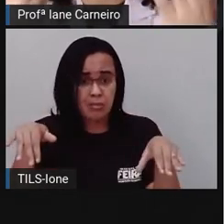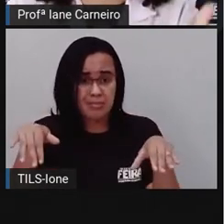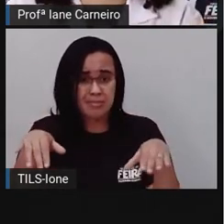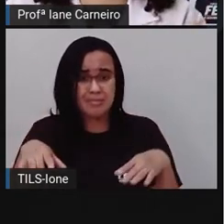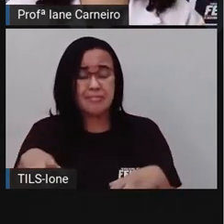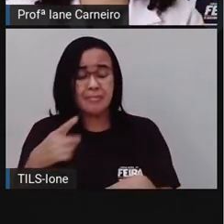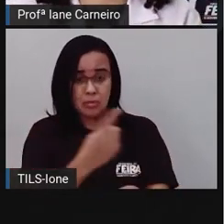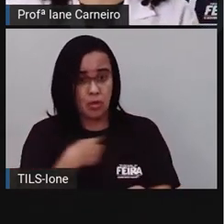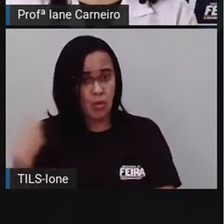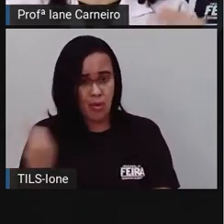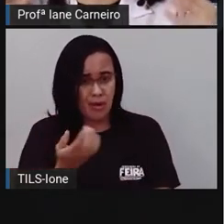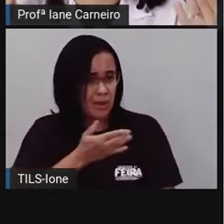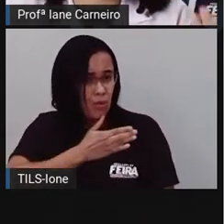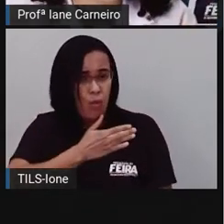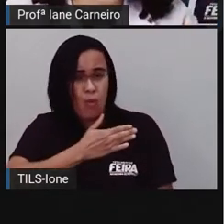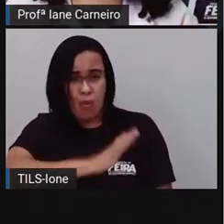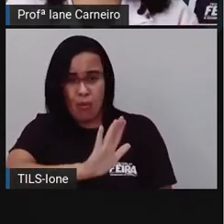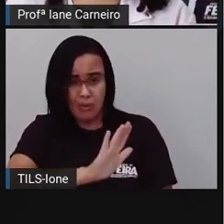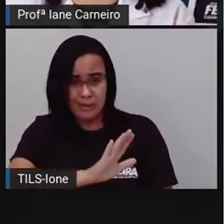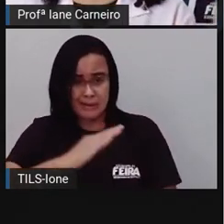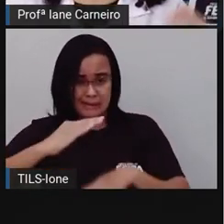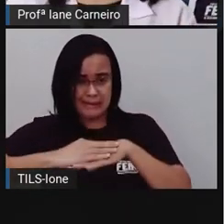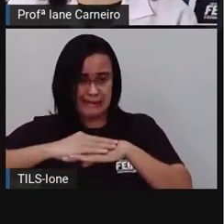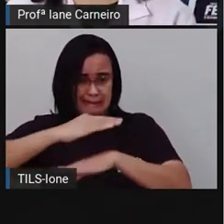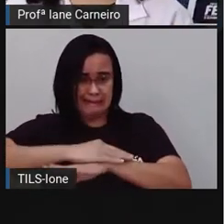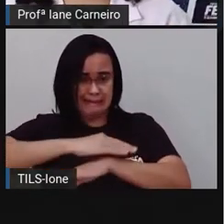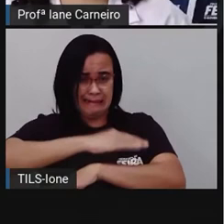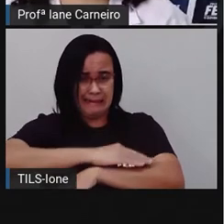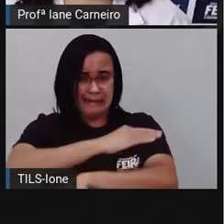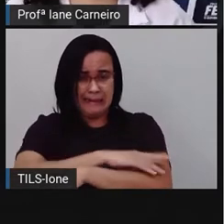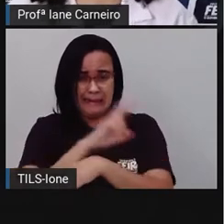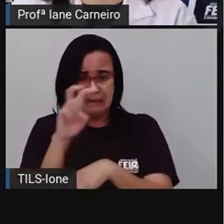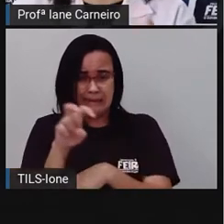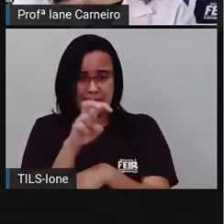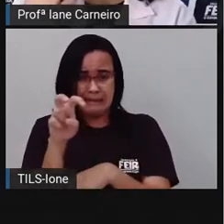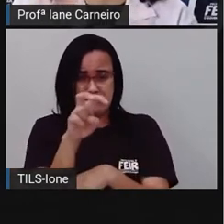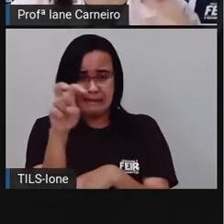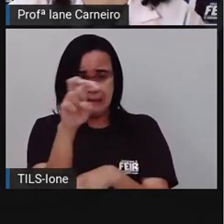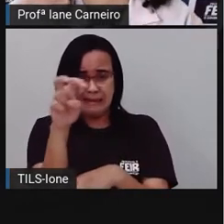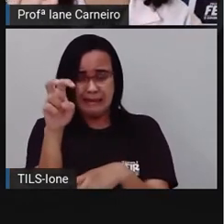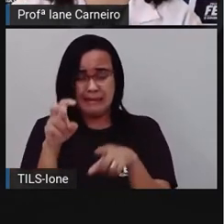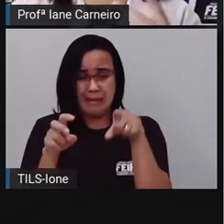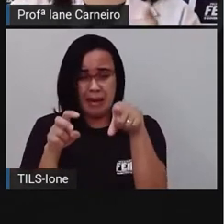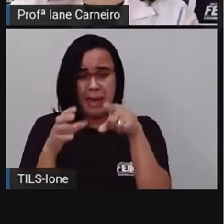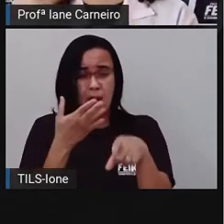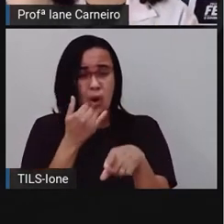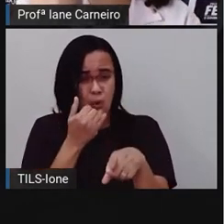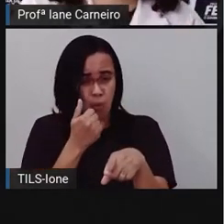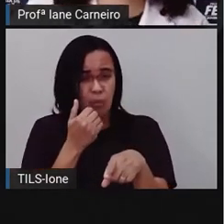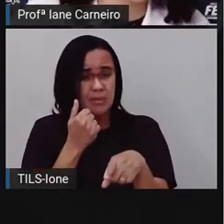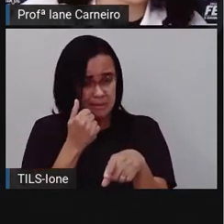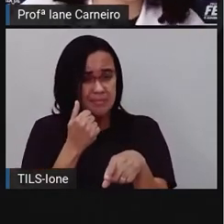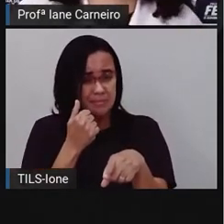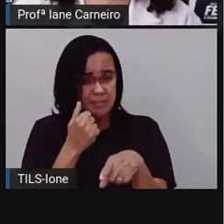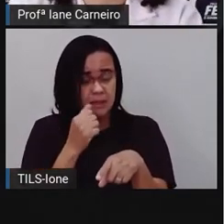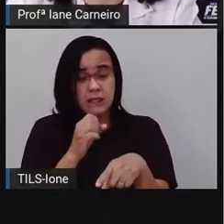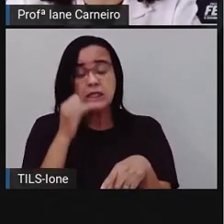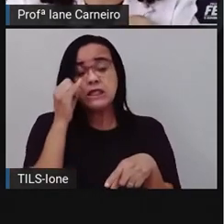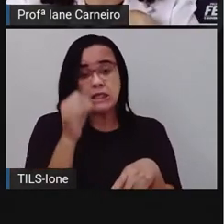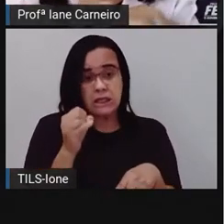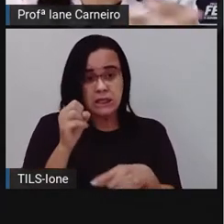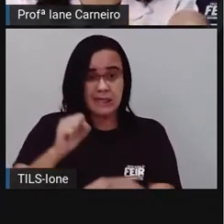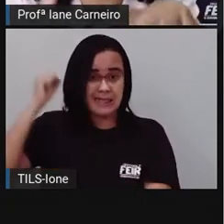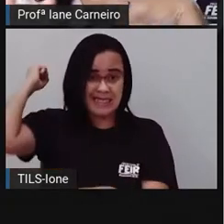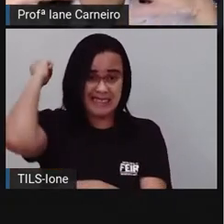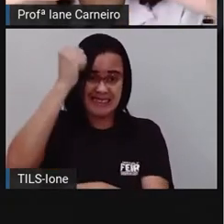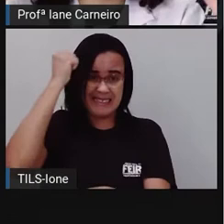Mas são justamente alimentos que a cobra se alimenta. E aí, quando a gente vai matando esses animais, a gente vai